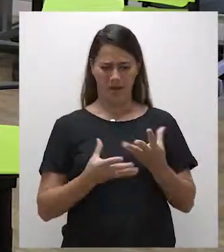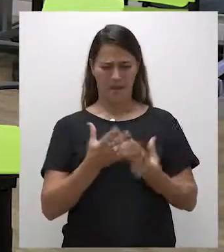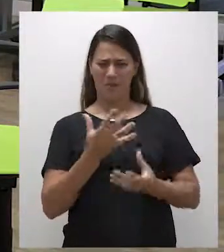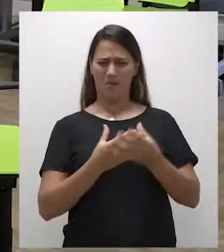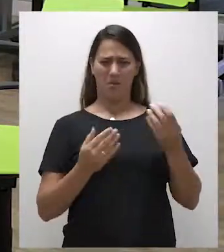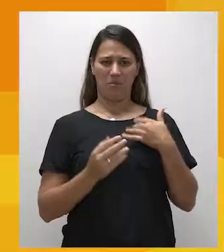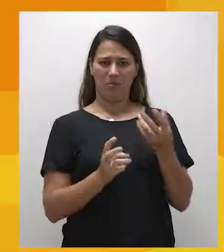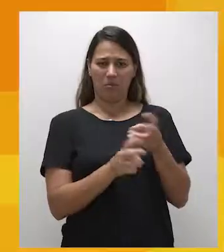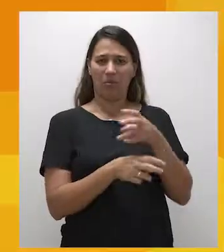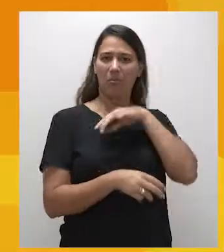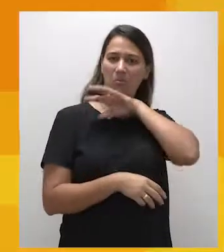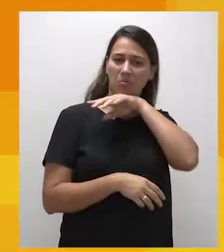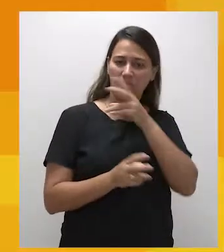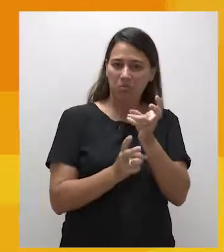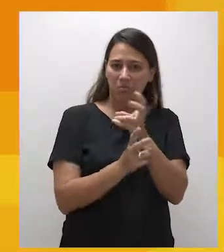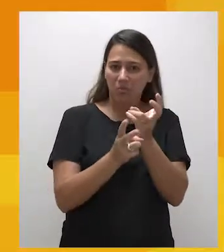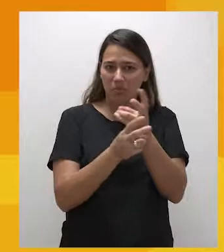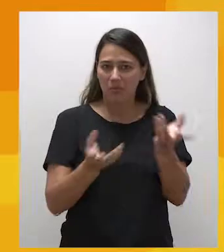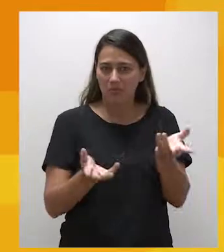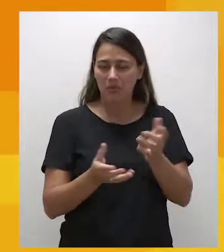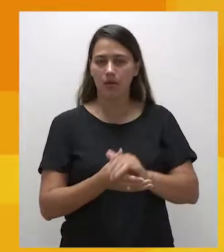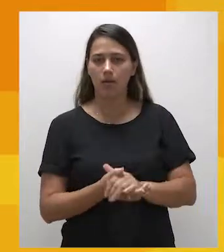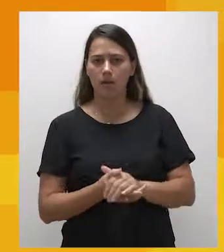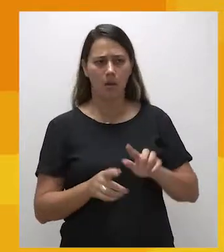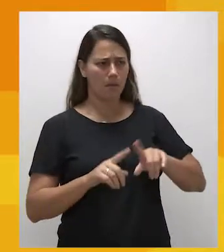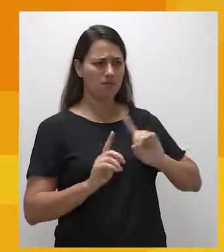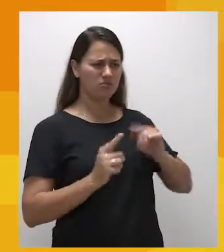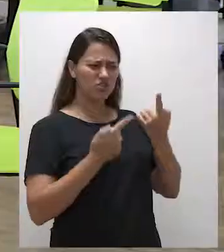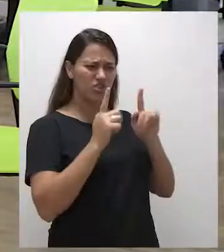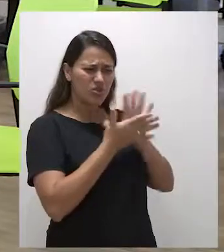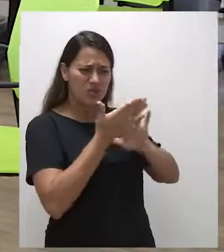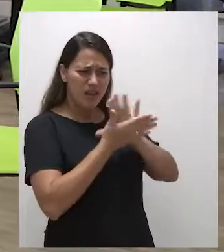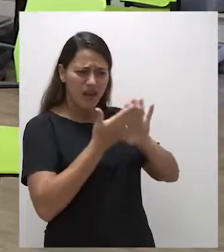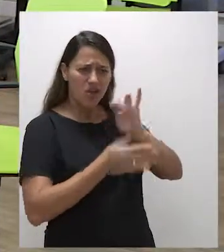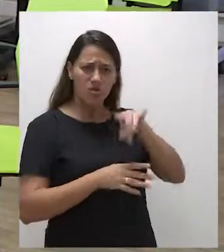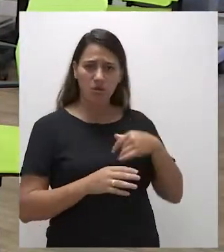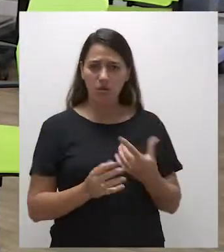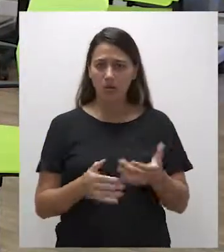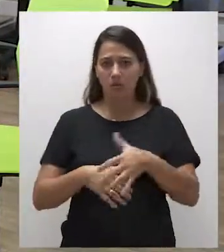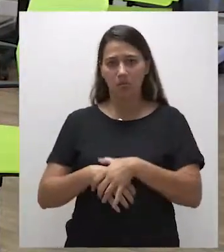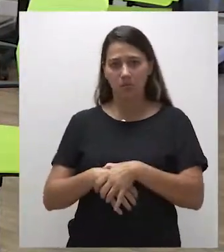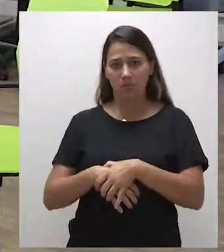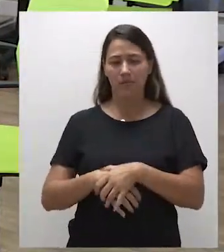parecendo dinossauro, assim, né? Não, é bom gesticular. Não, mas eu não gesticulei, eu fiquei assim.